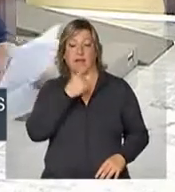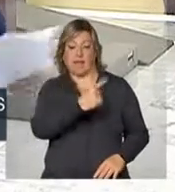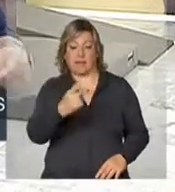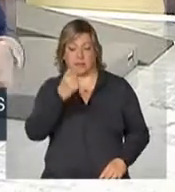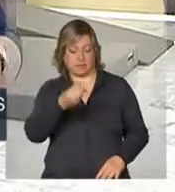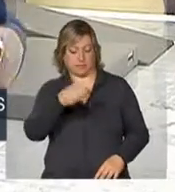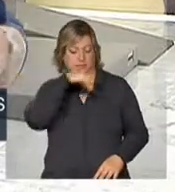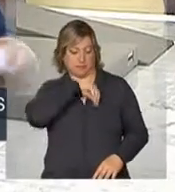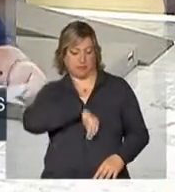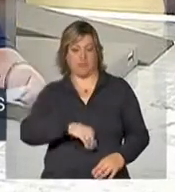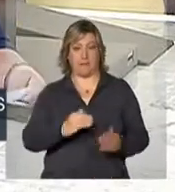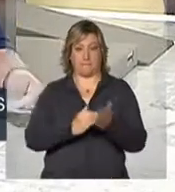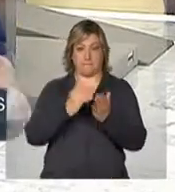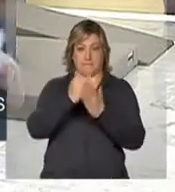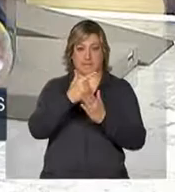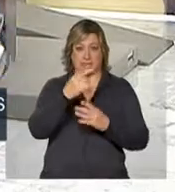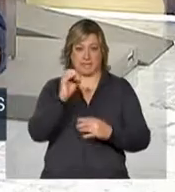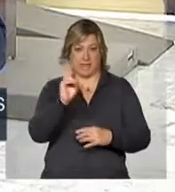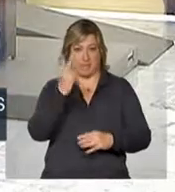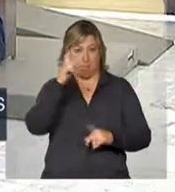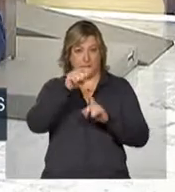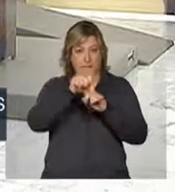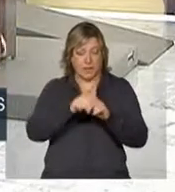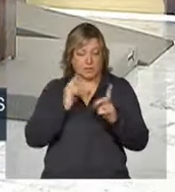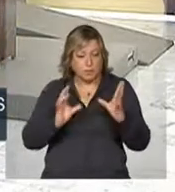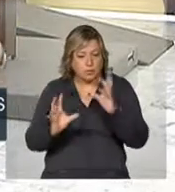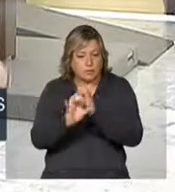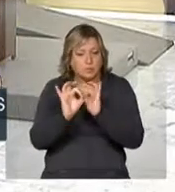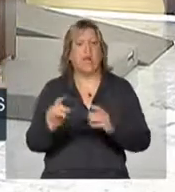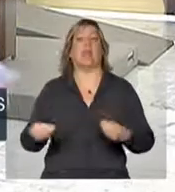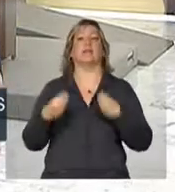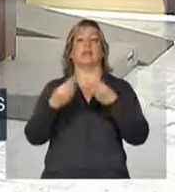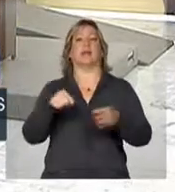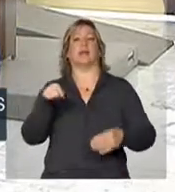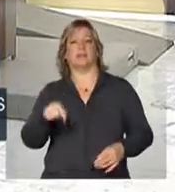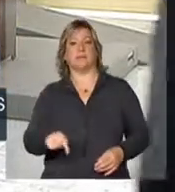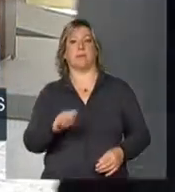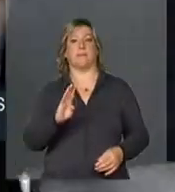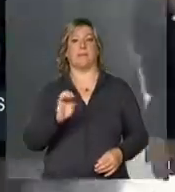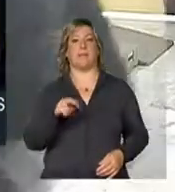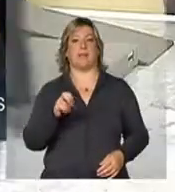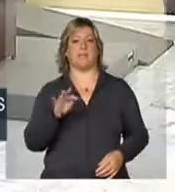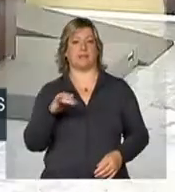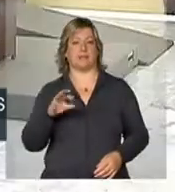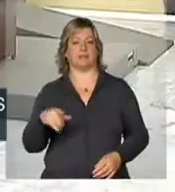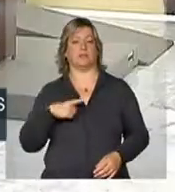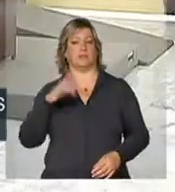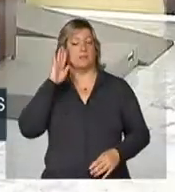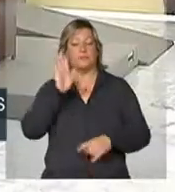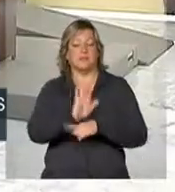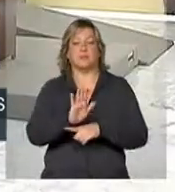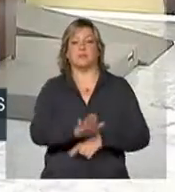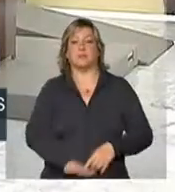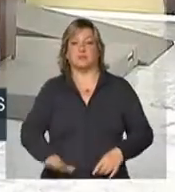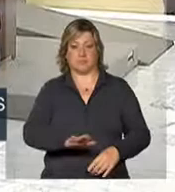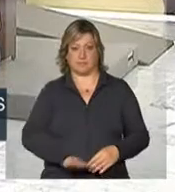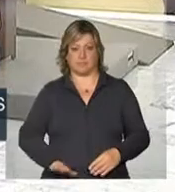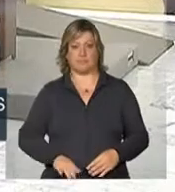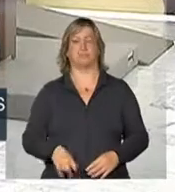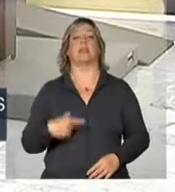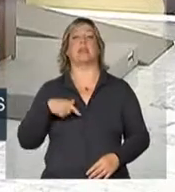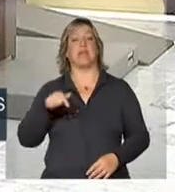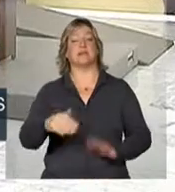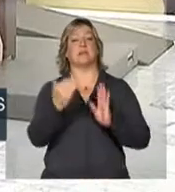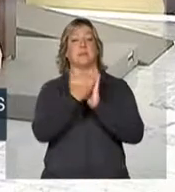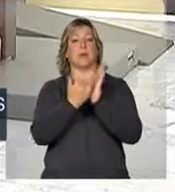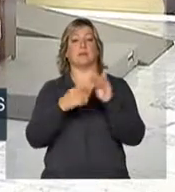atender essas crianças, né? Então, justamente buscando acabar com a pobreza extrema na primeira infância. O Brasil Carinhoso também conta